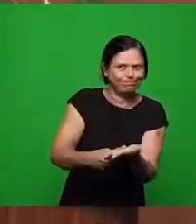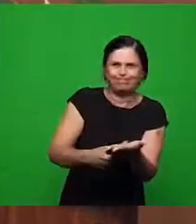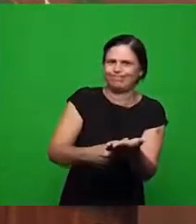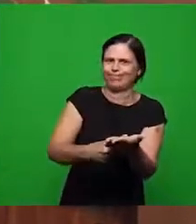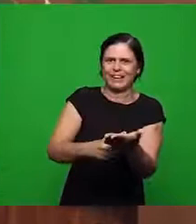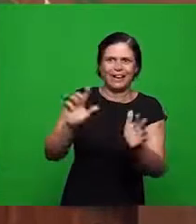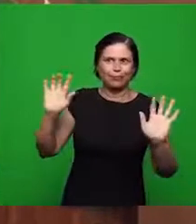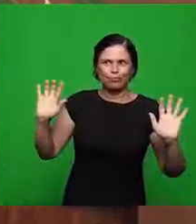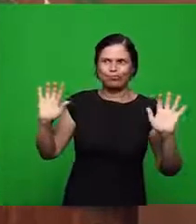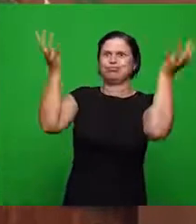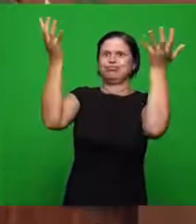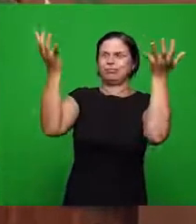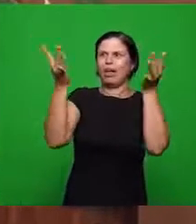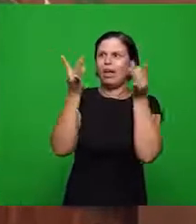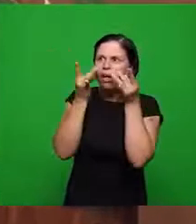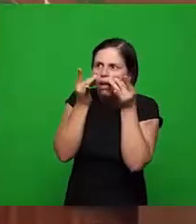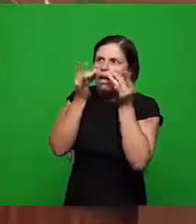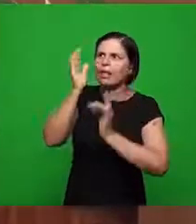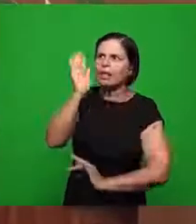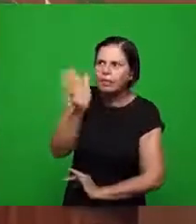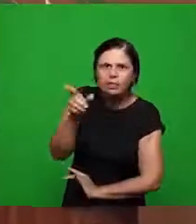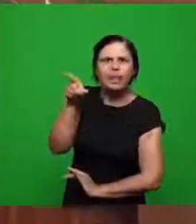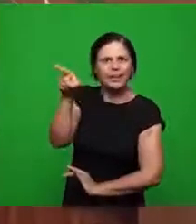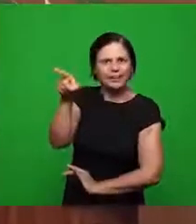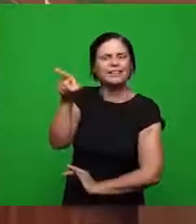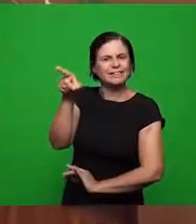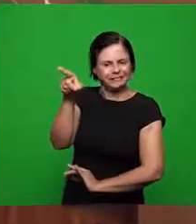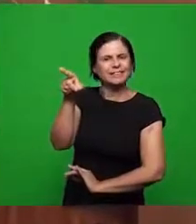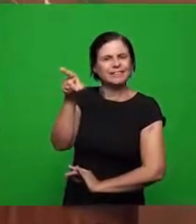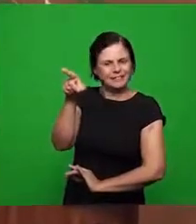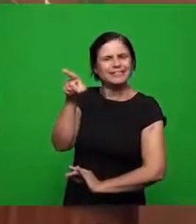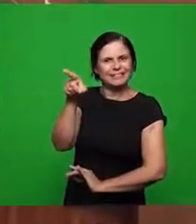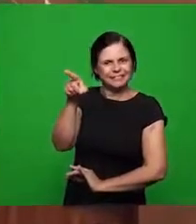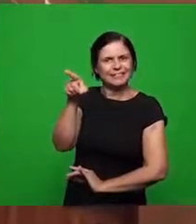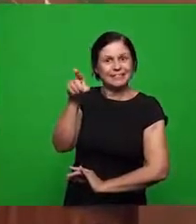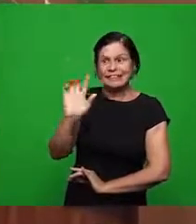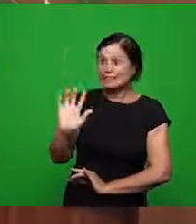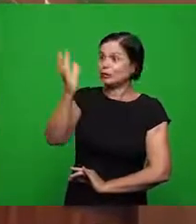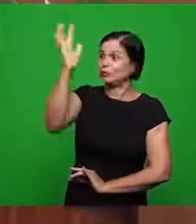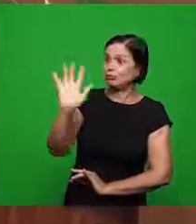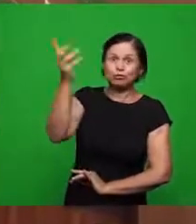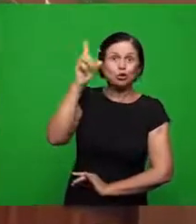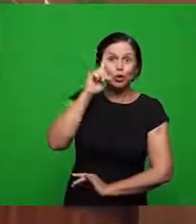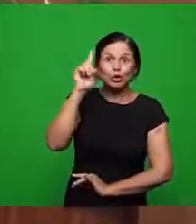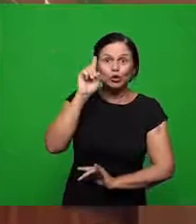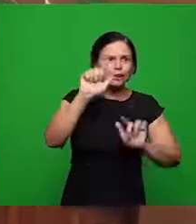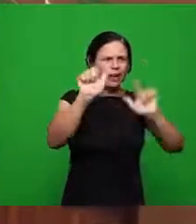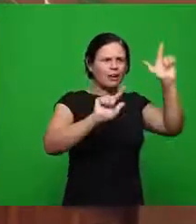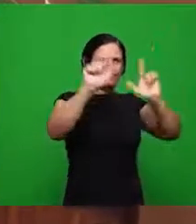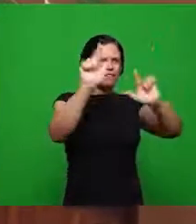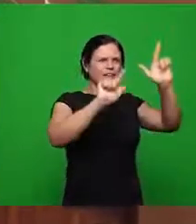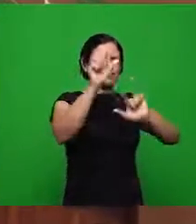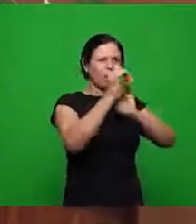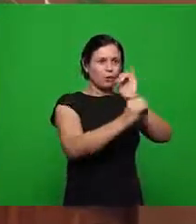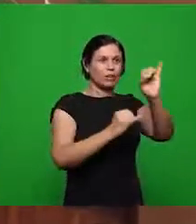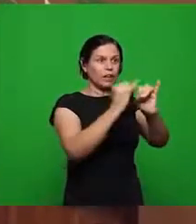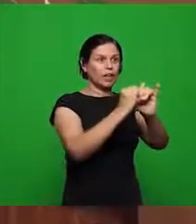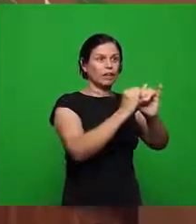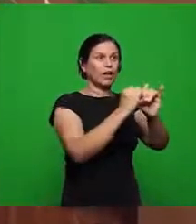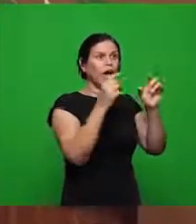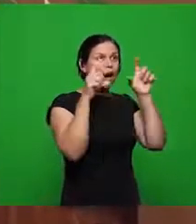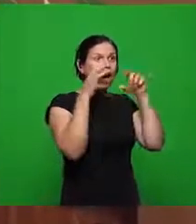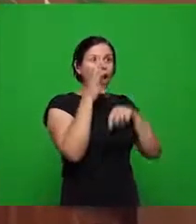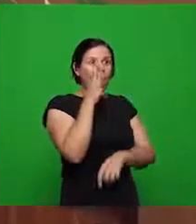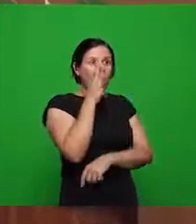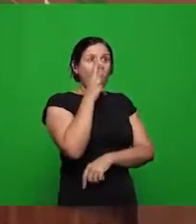visíveis sinais que se repetem todos os dias na história da